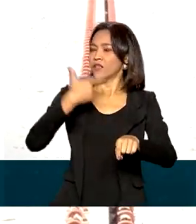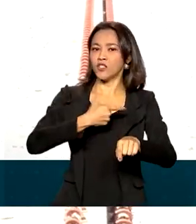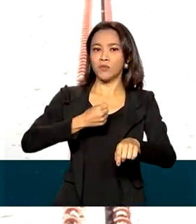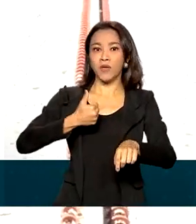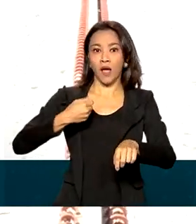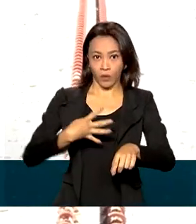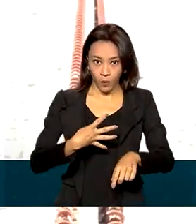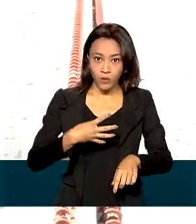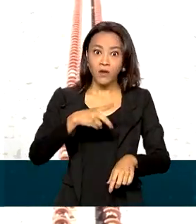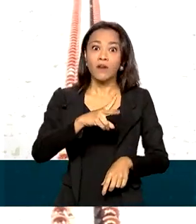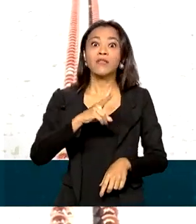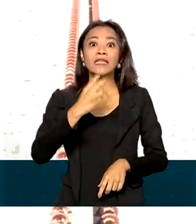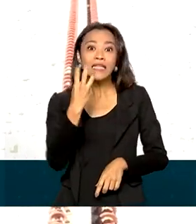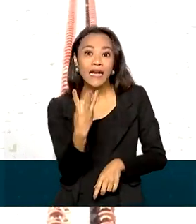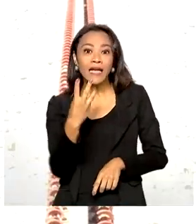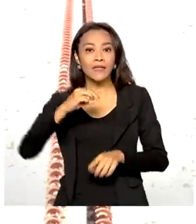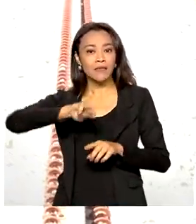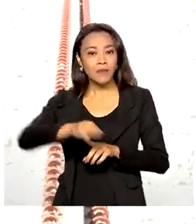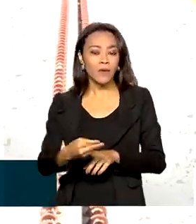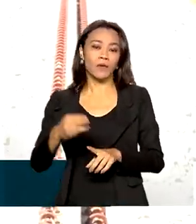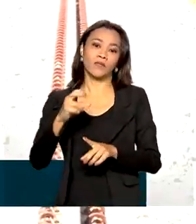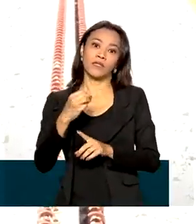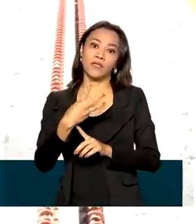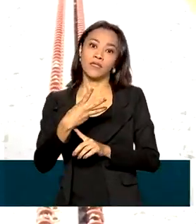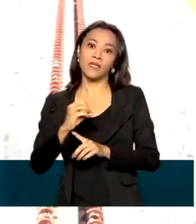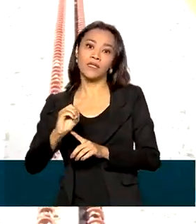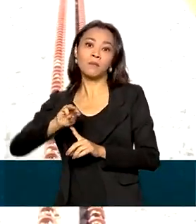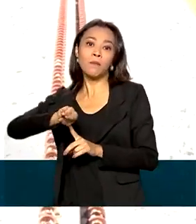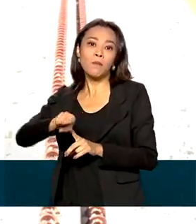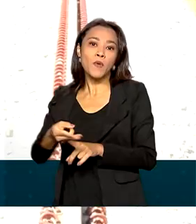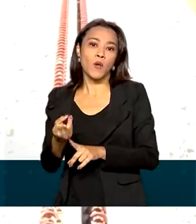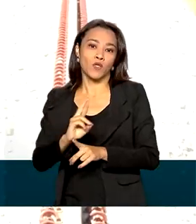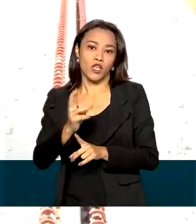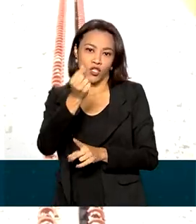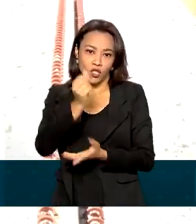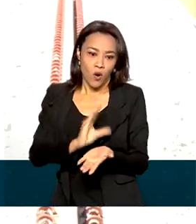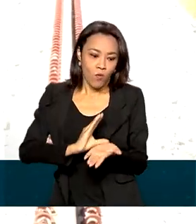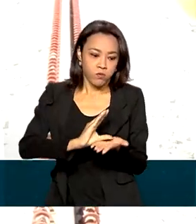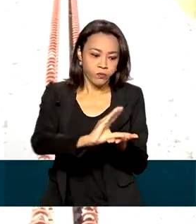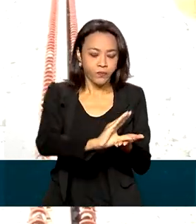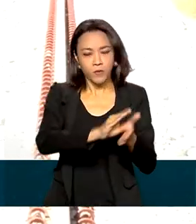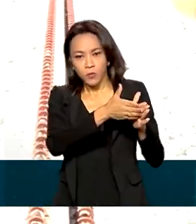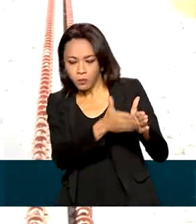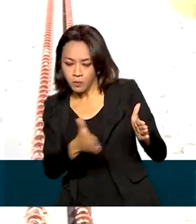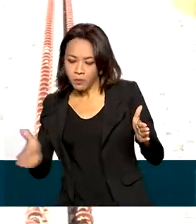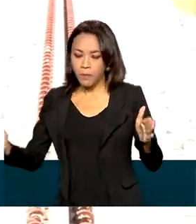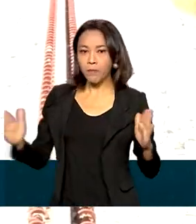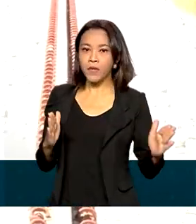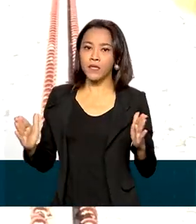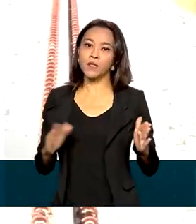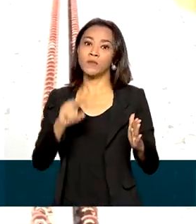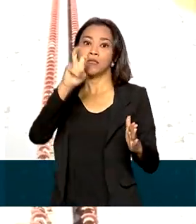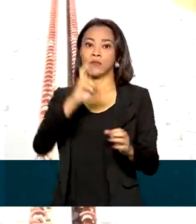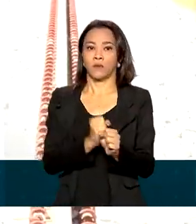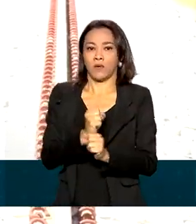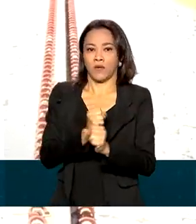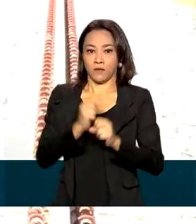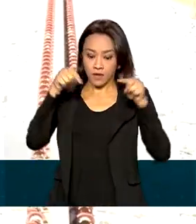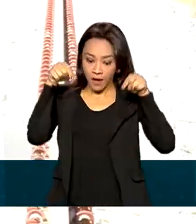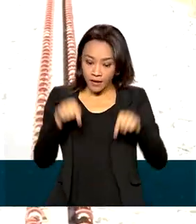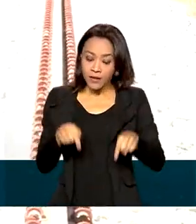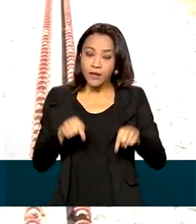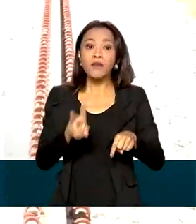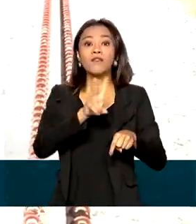vão receber 3 bilhões e 300 milhões de reais em investimentos ao longo de 5 anos. Por aqui, vão